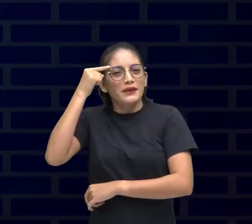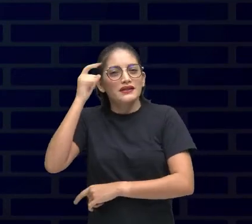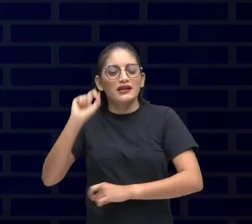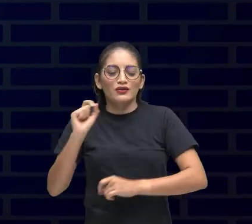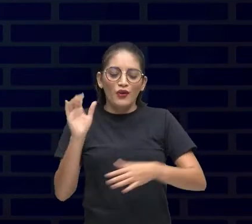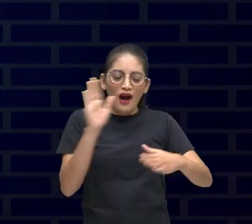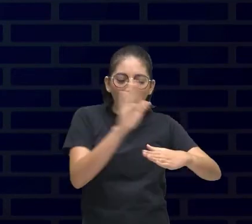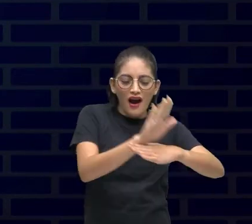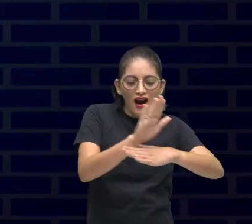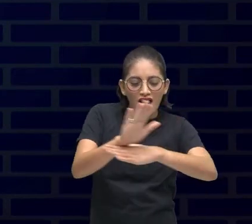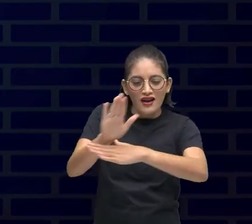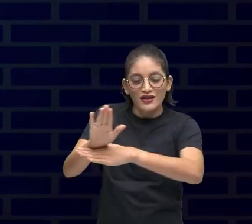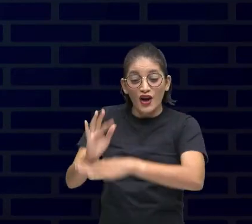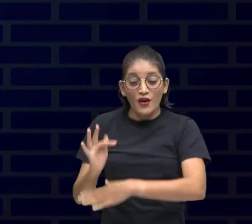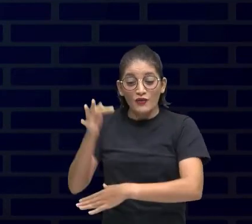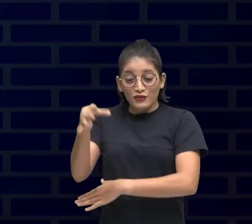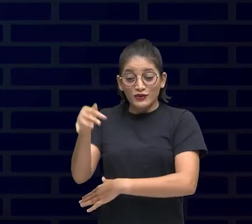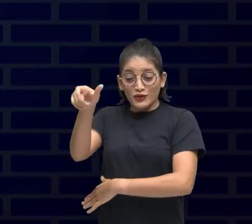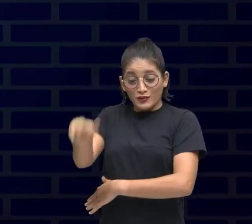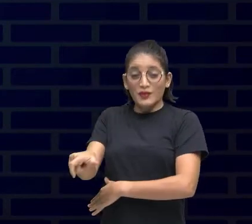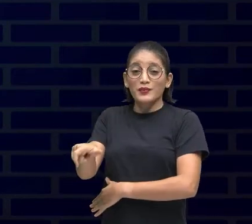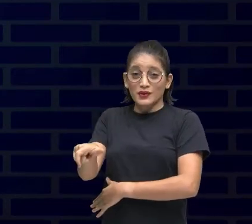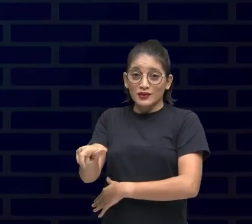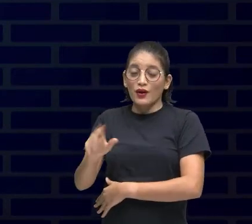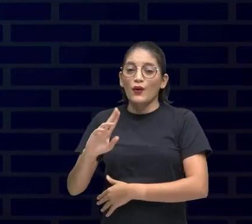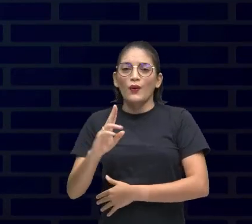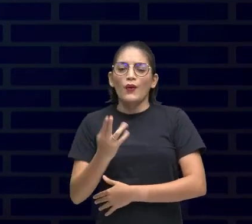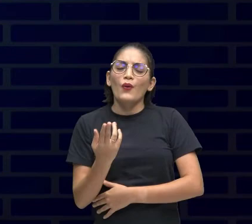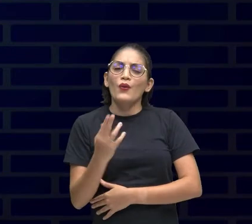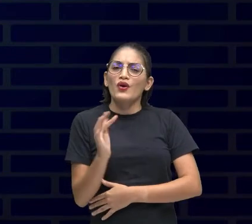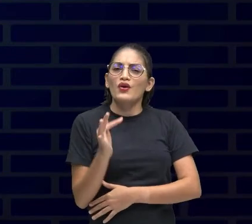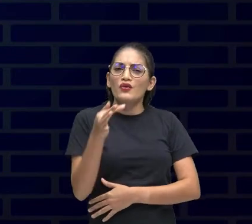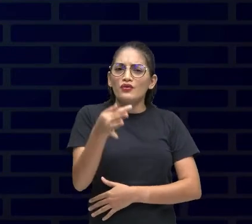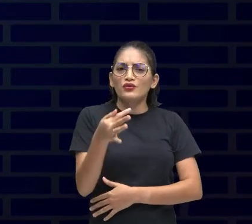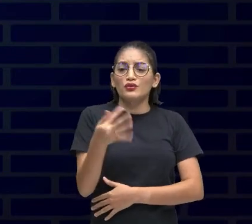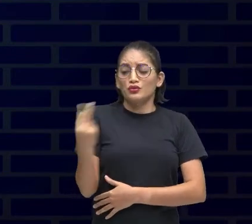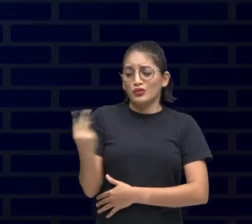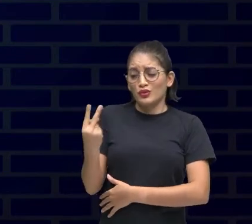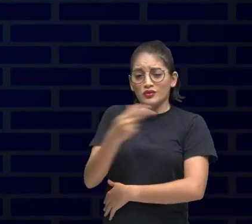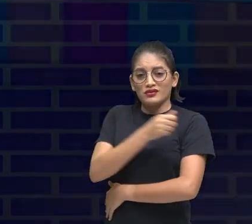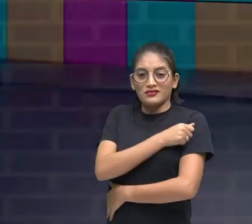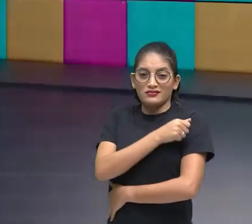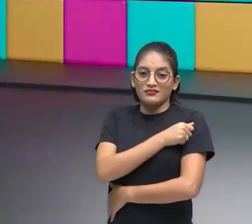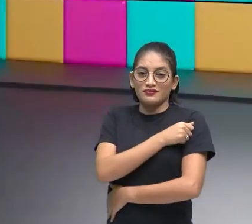contribuindo para o futuro de alguém O futuro dos alunos